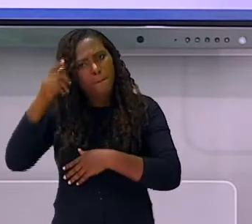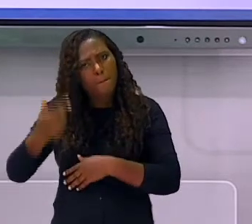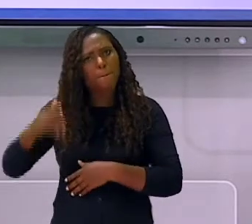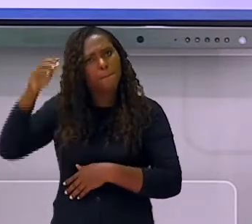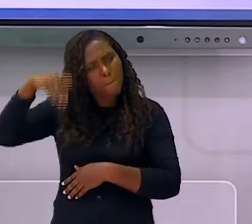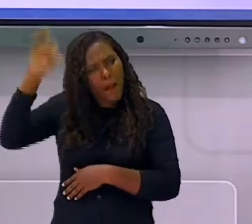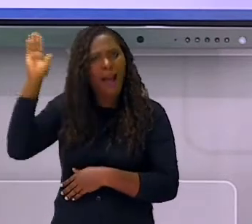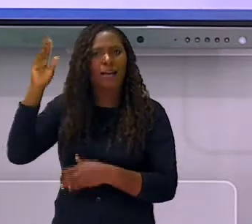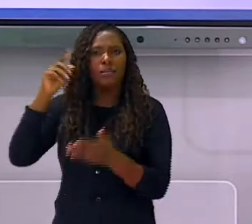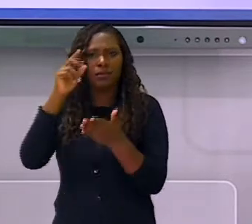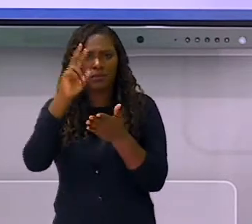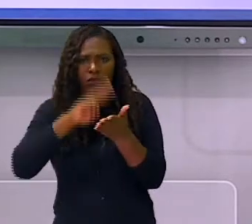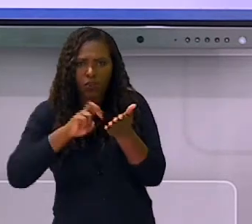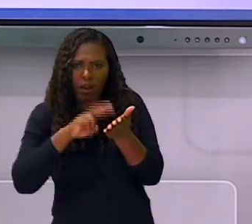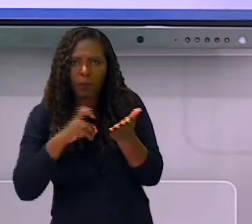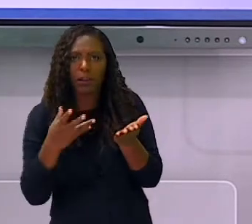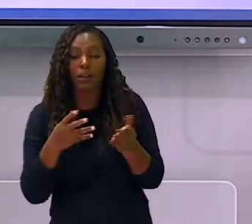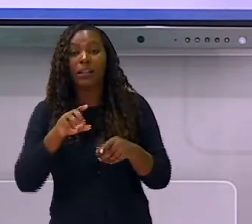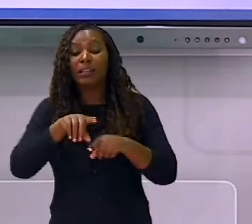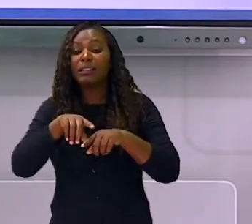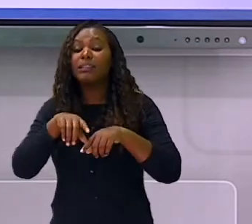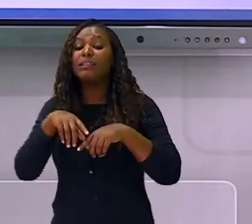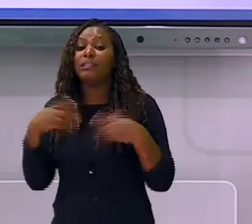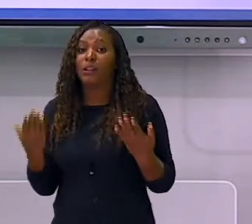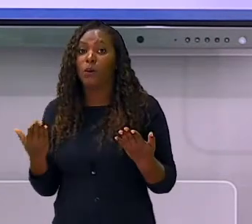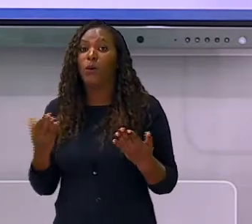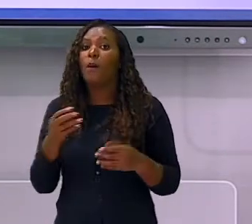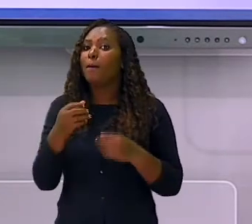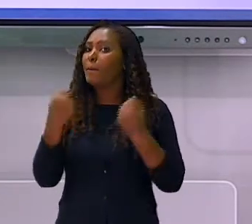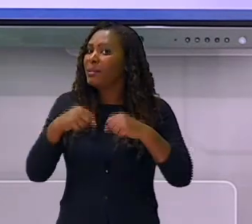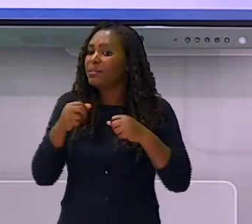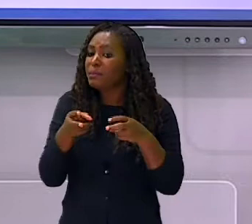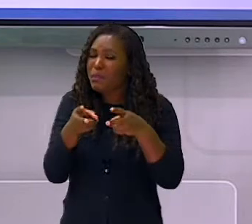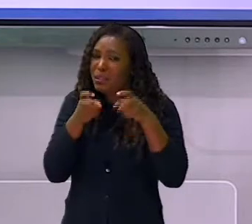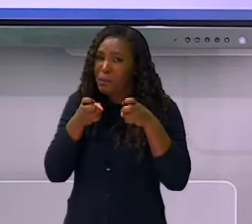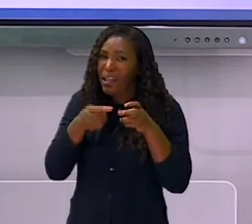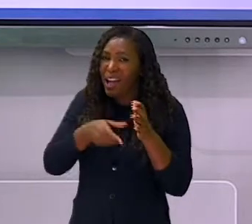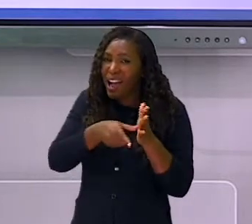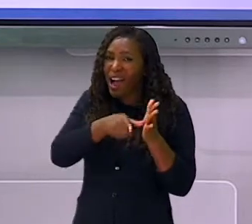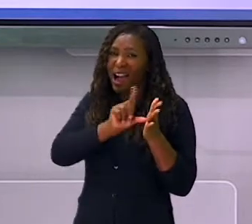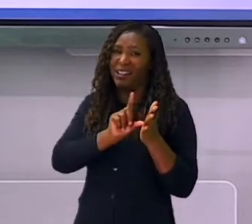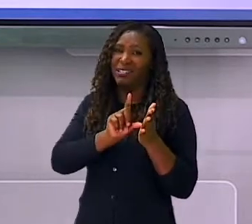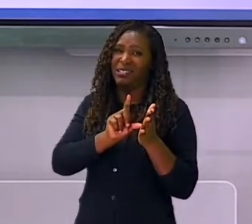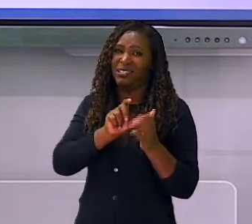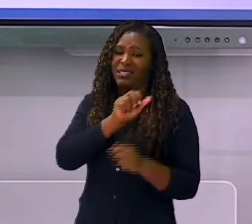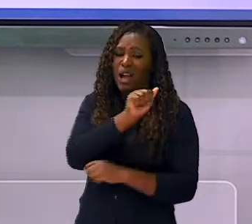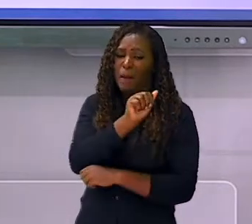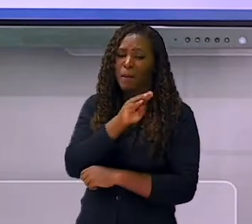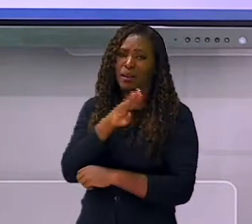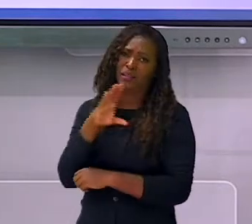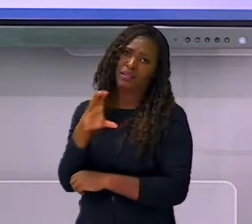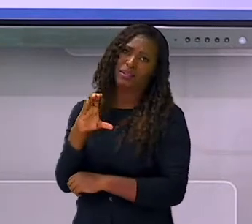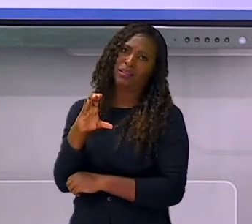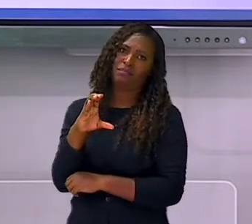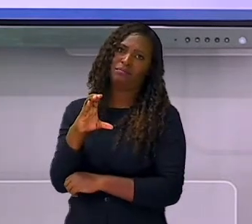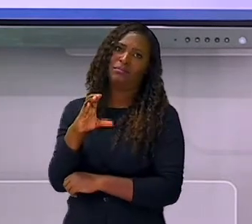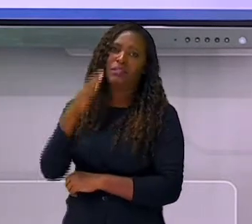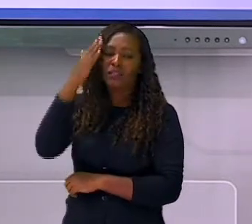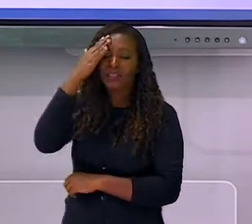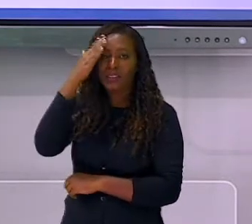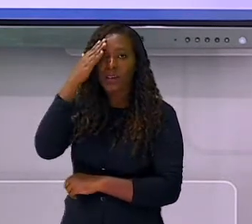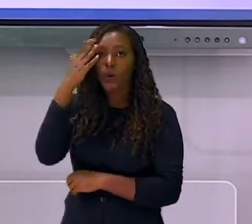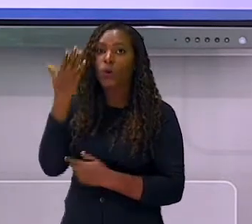antes da criança começar o processo de alfabetização, o que vai nos permitir já começar com os